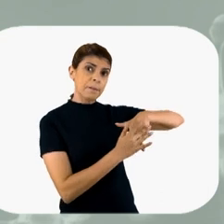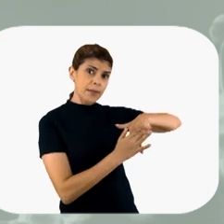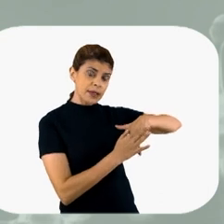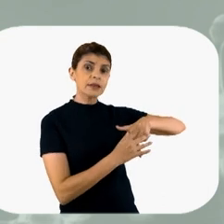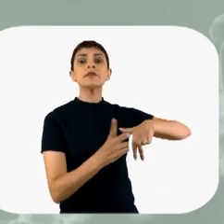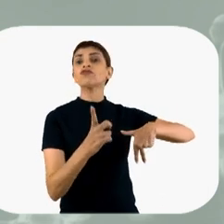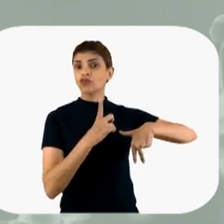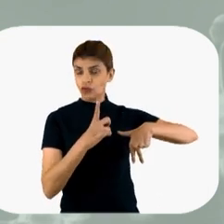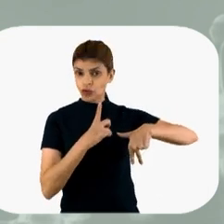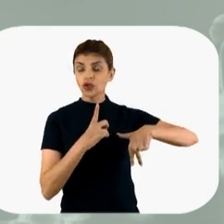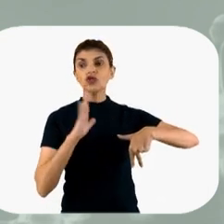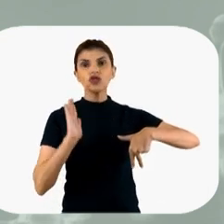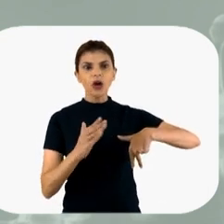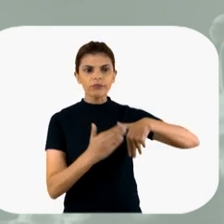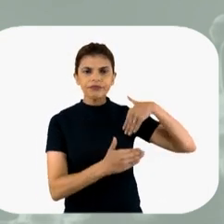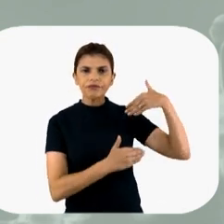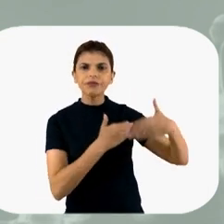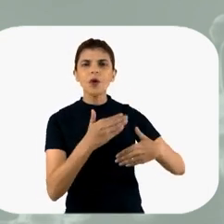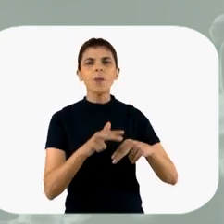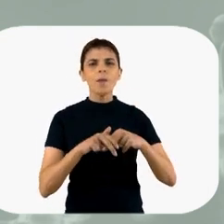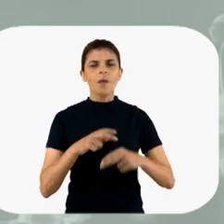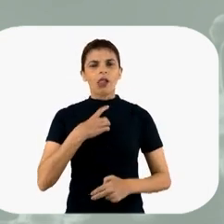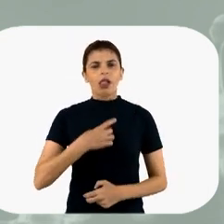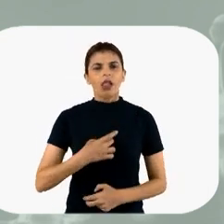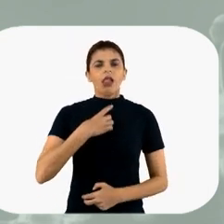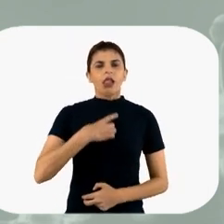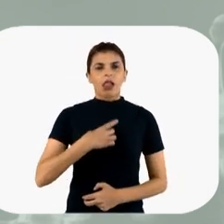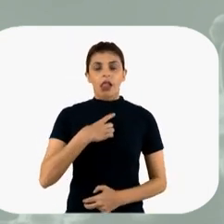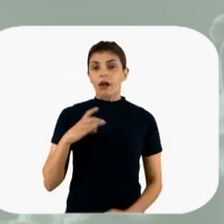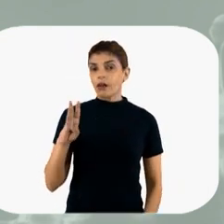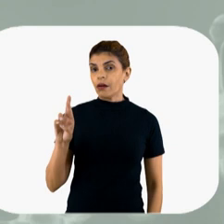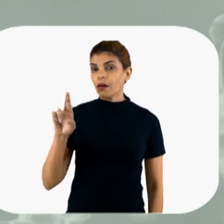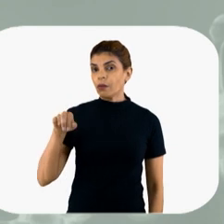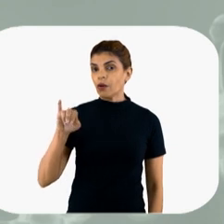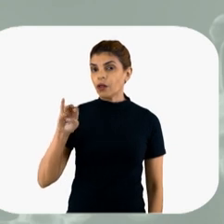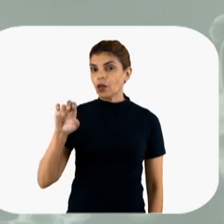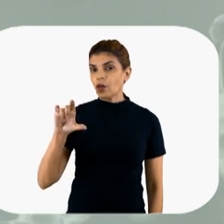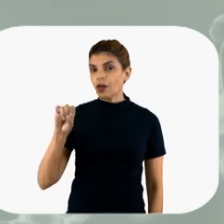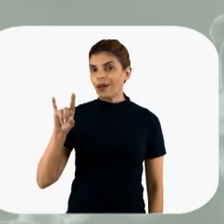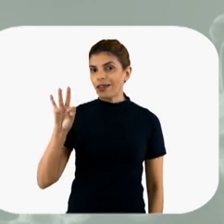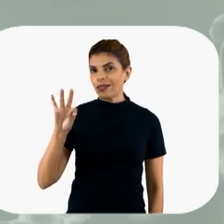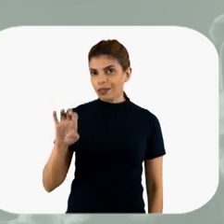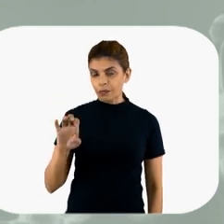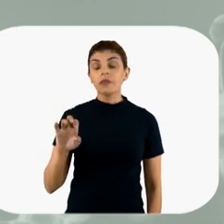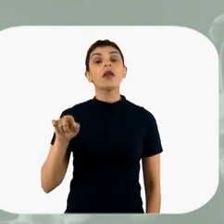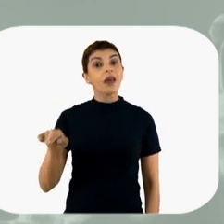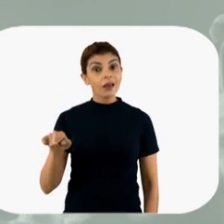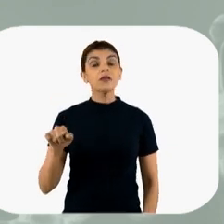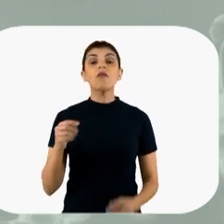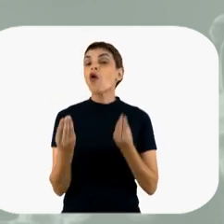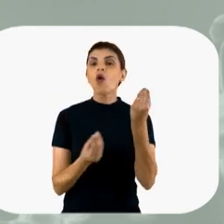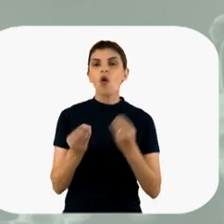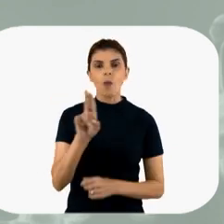TOLike, usado o TOLHC, desenvolveram um pouquinho de bronquiolite obliterante, um tremolio orgânico, alguma coisa assim.